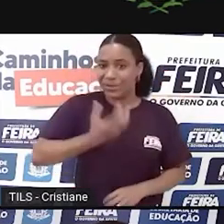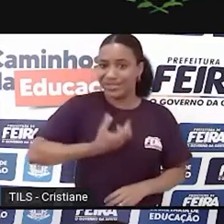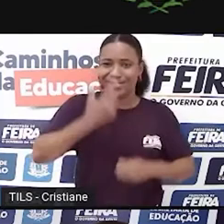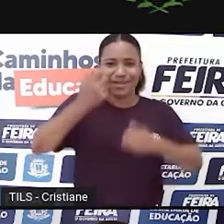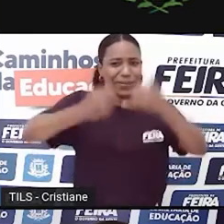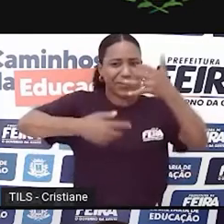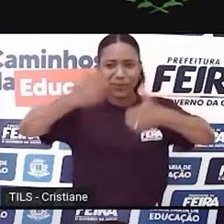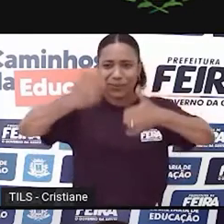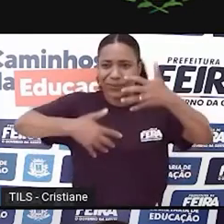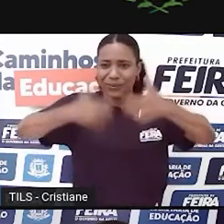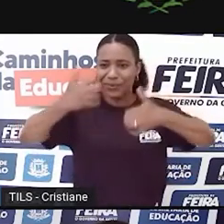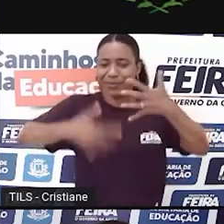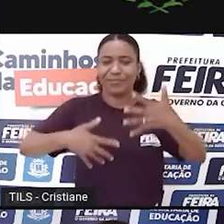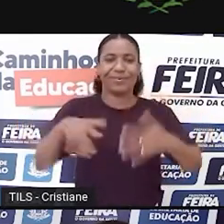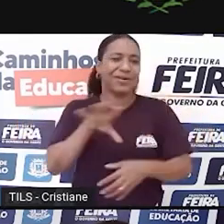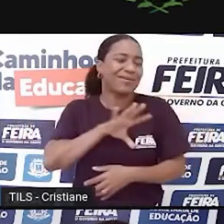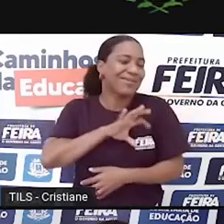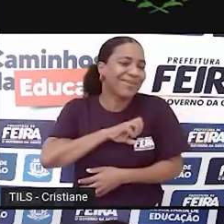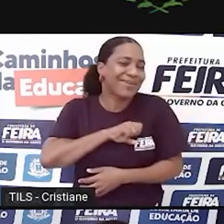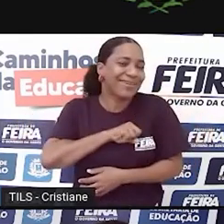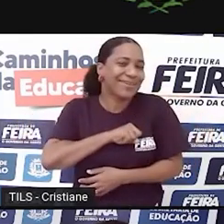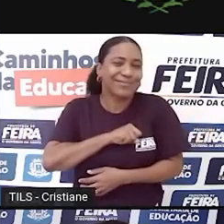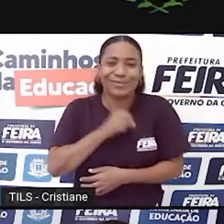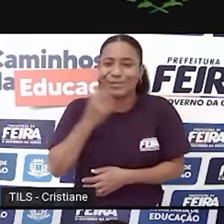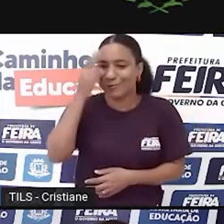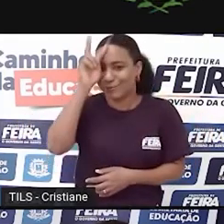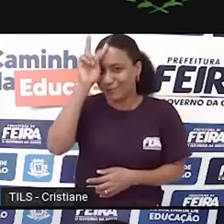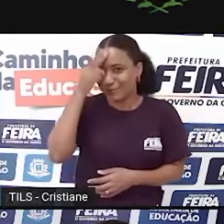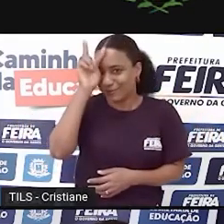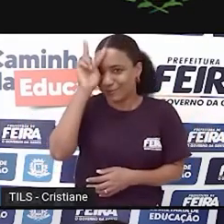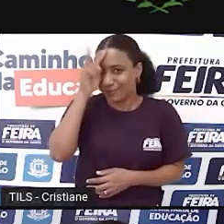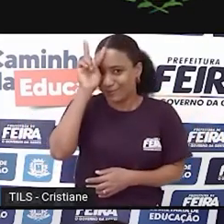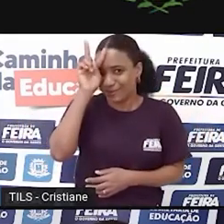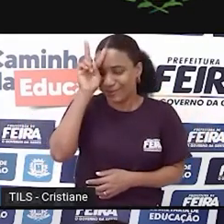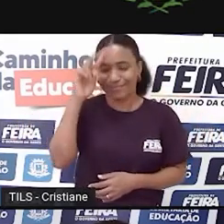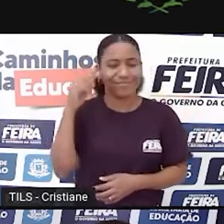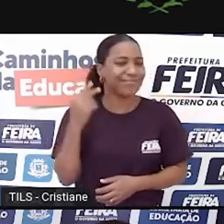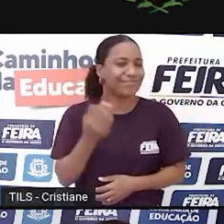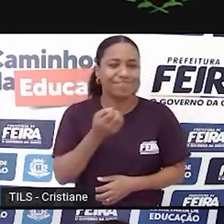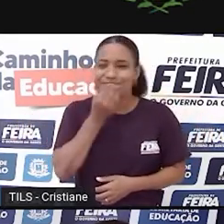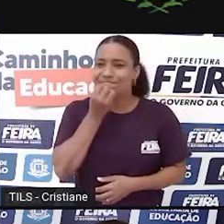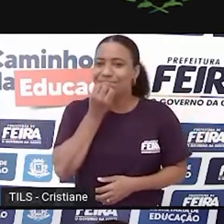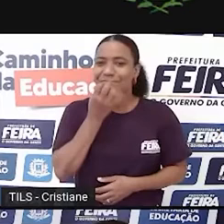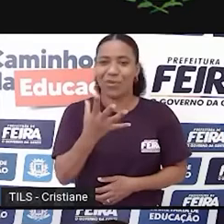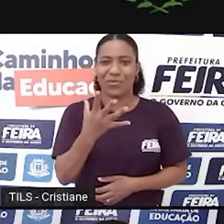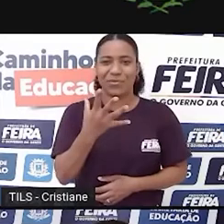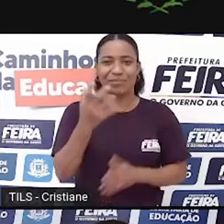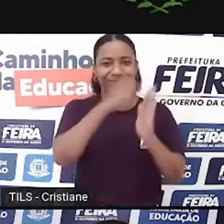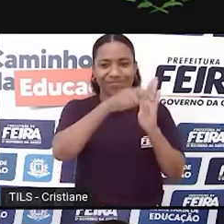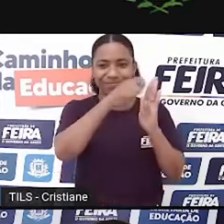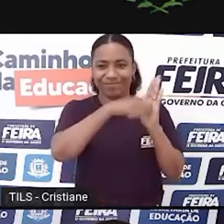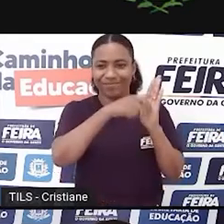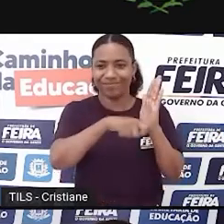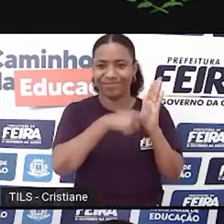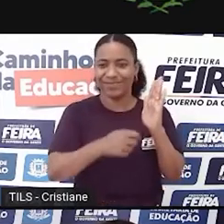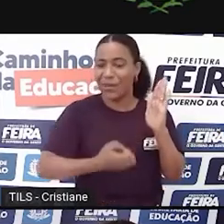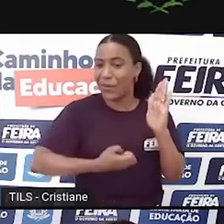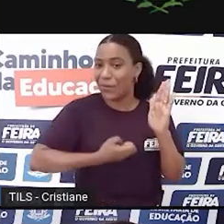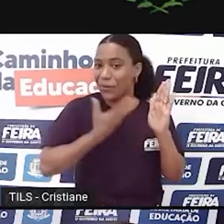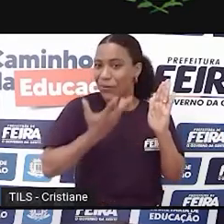eu amo história. Para mim, a história é um combustível maravilhoso para escrever. Então, assim,